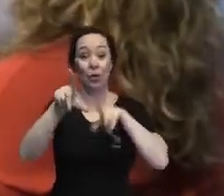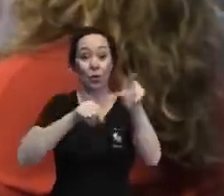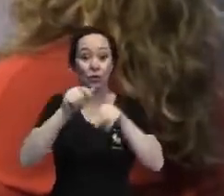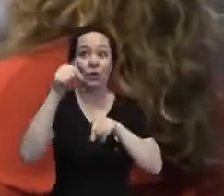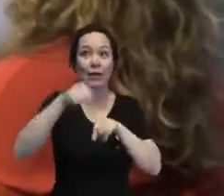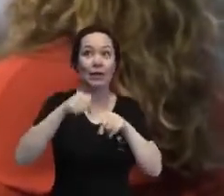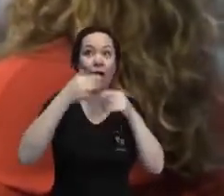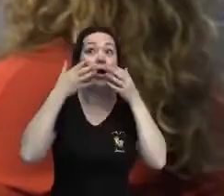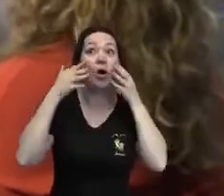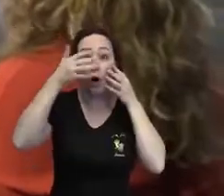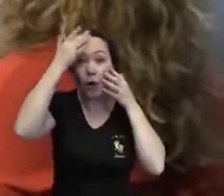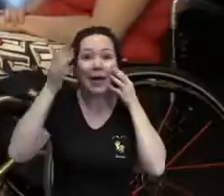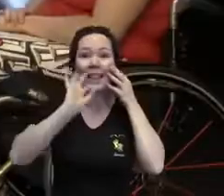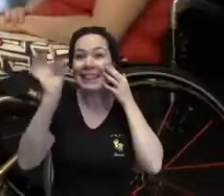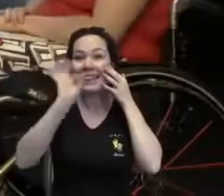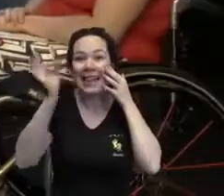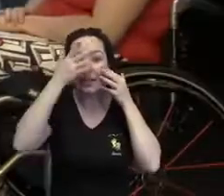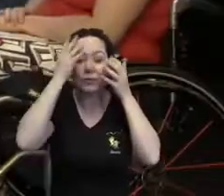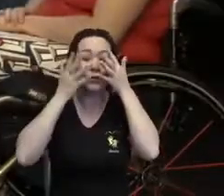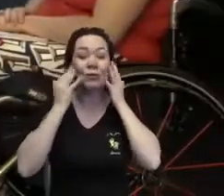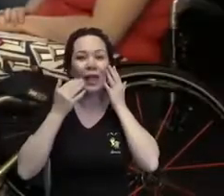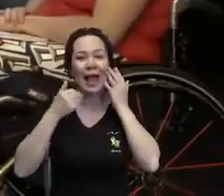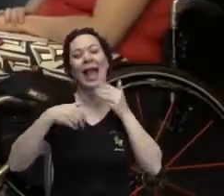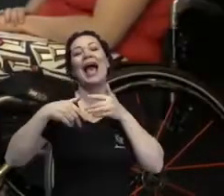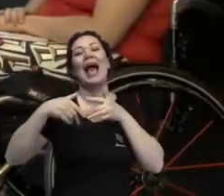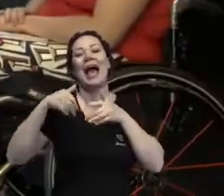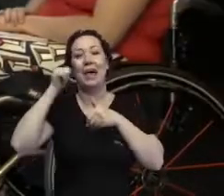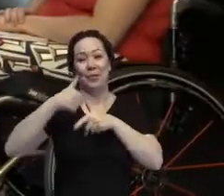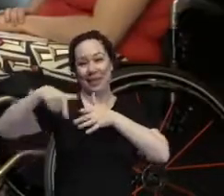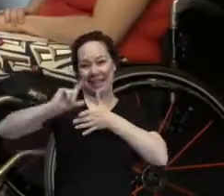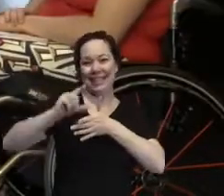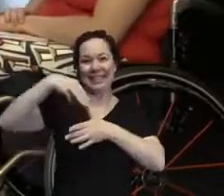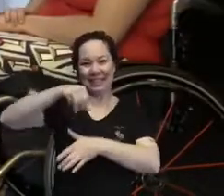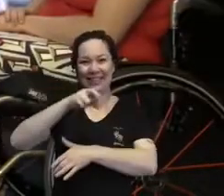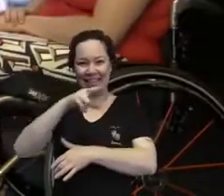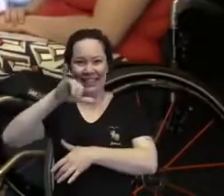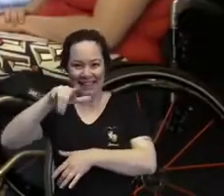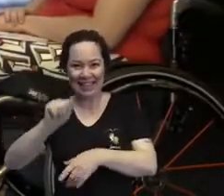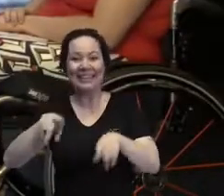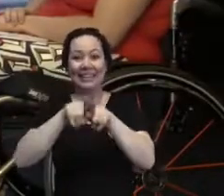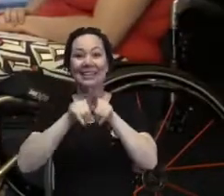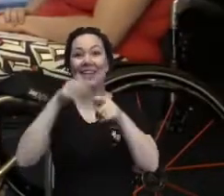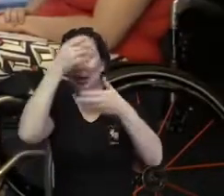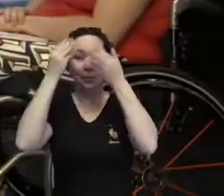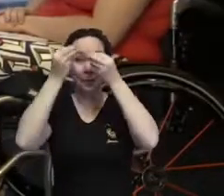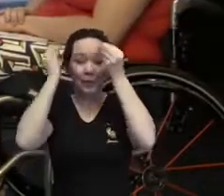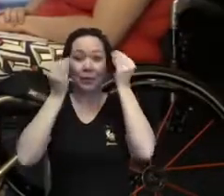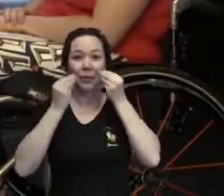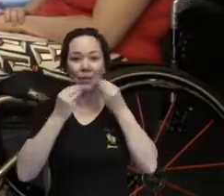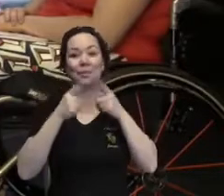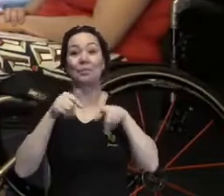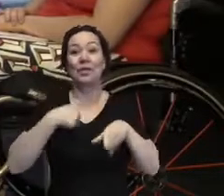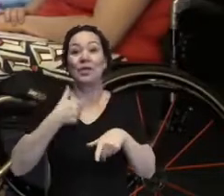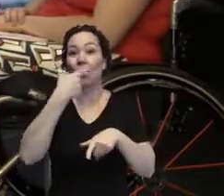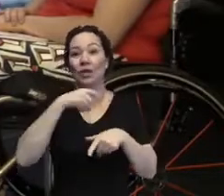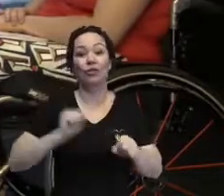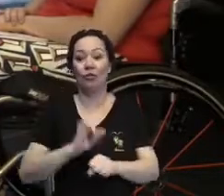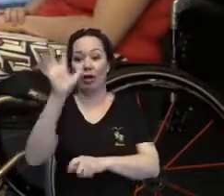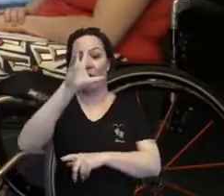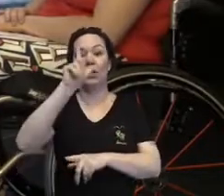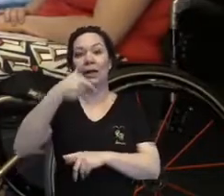aqui assim, sem maquiagem, porque eu acho que o nosso valor não está nisso. Então, todas as oportunidades